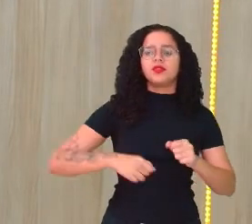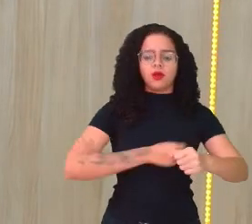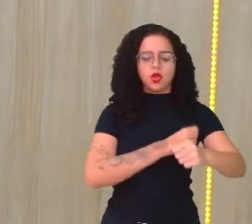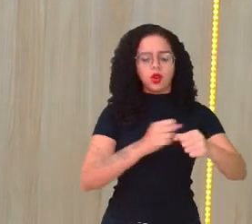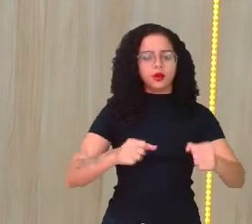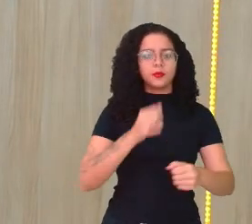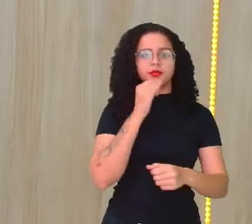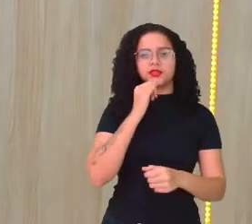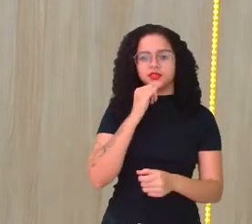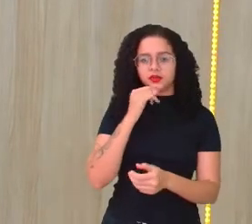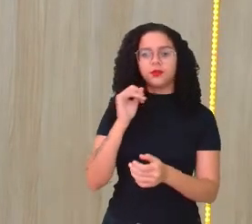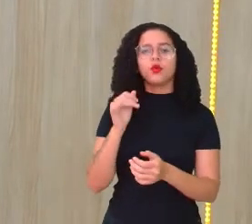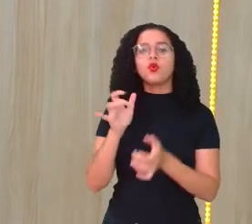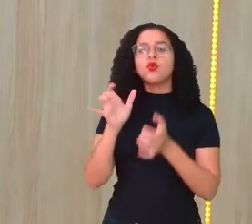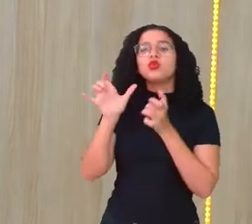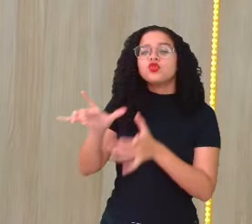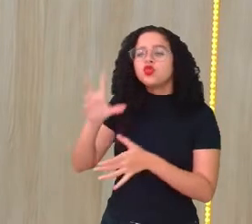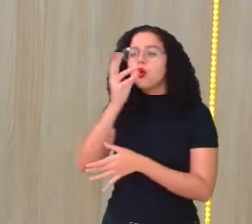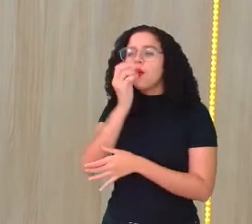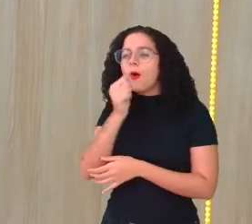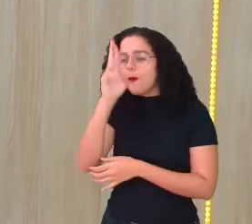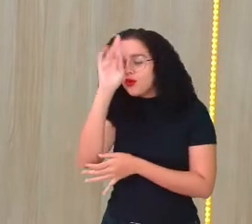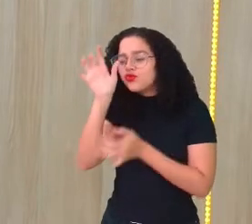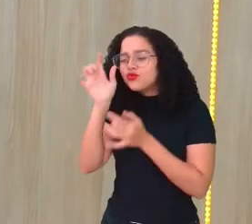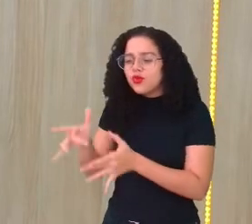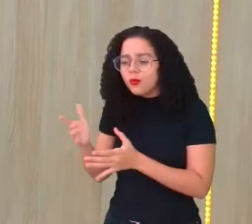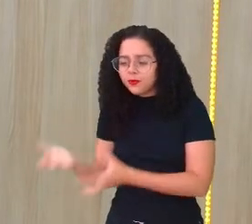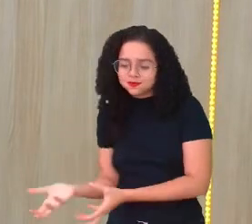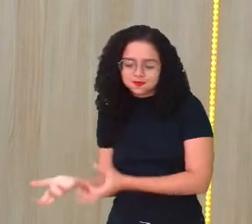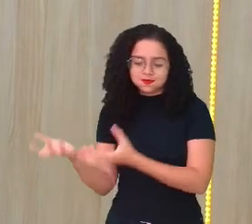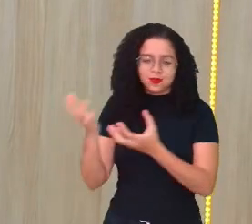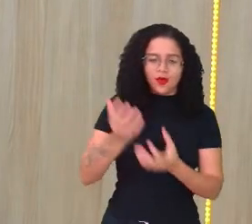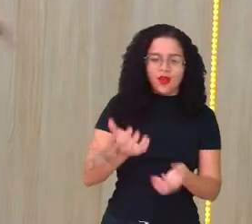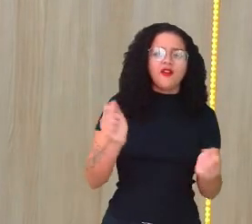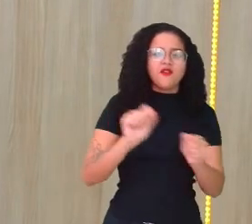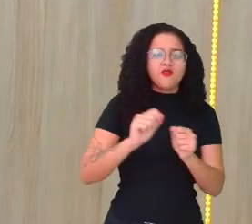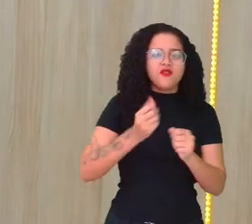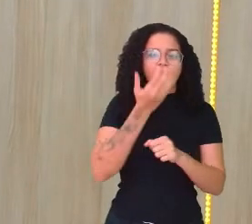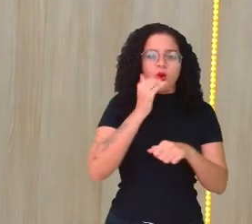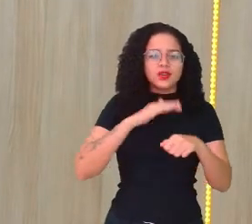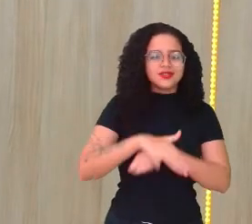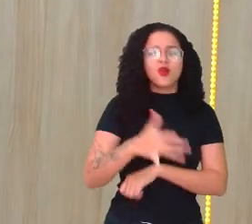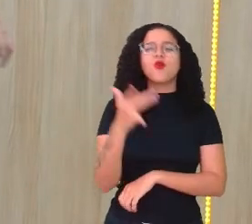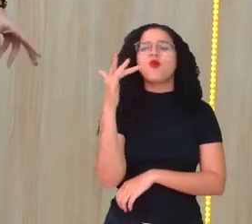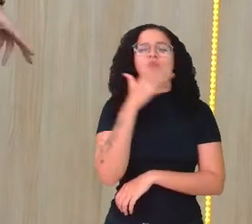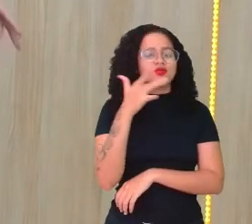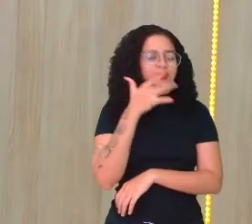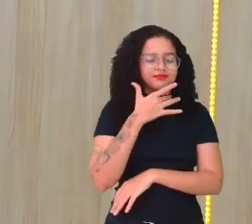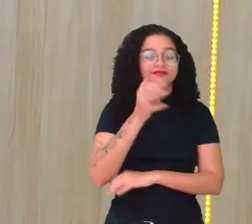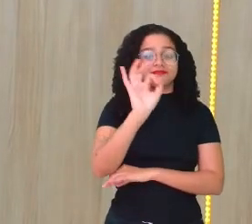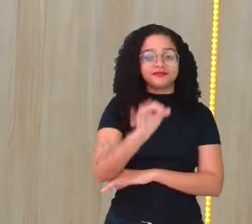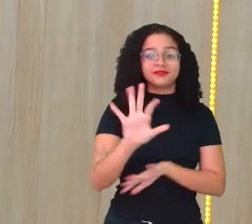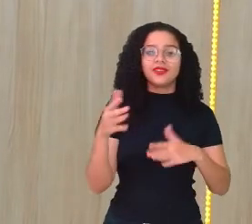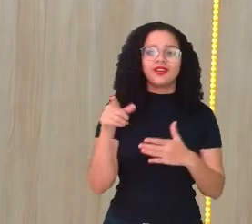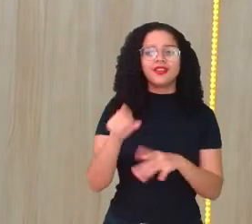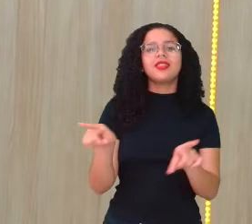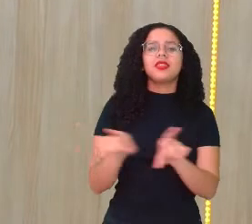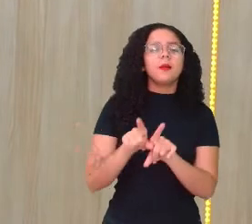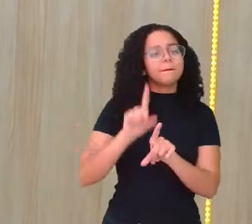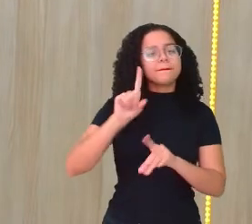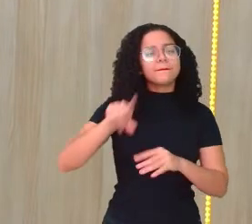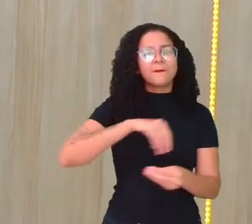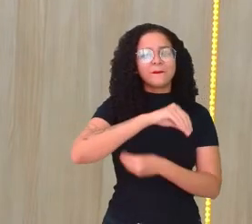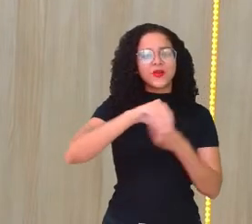pega o resto do almoço, mistura tudo lá para fazer uma janta bem gostosa. Pois é, aquilo ali também é uma